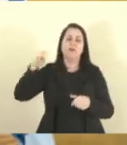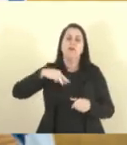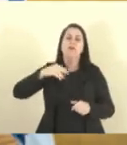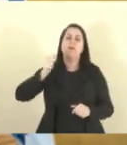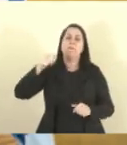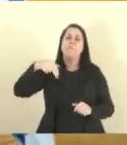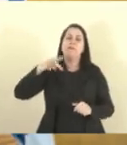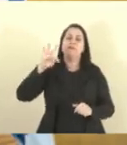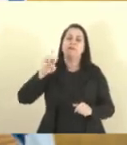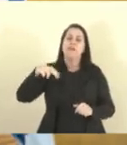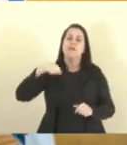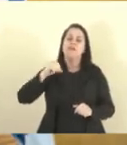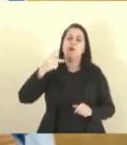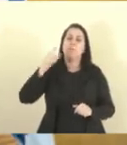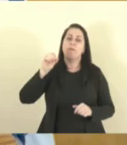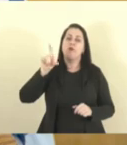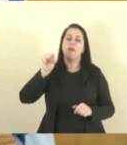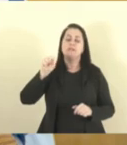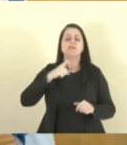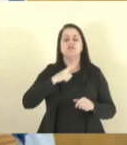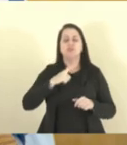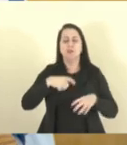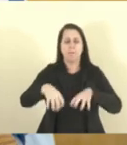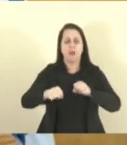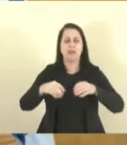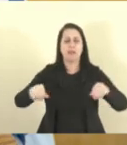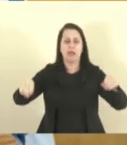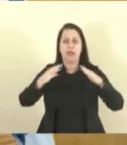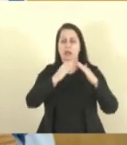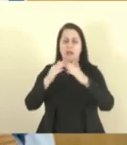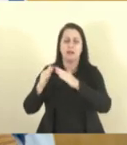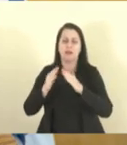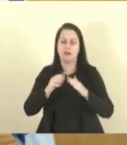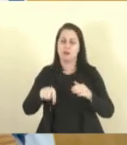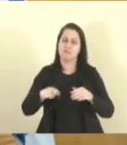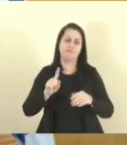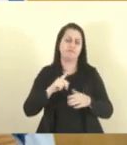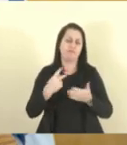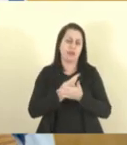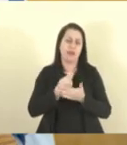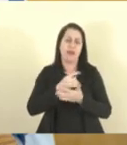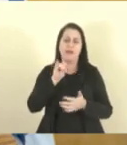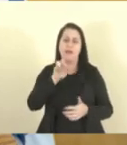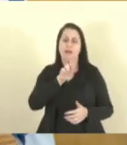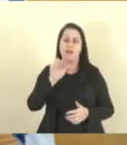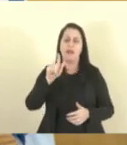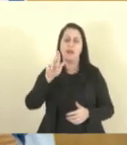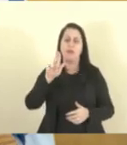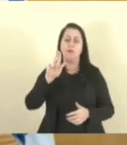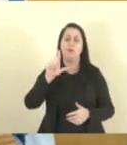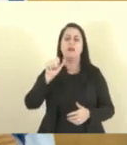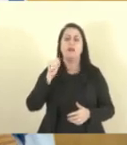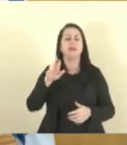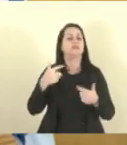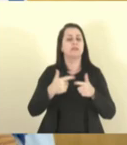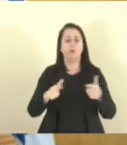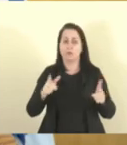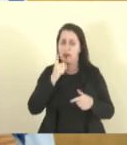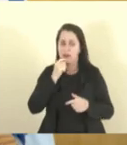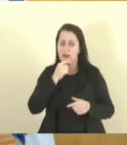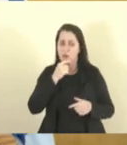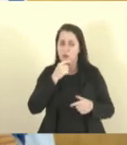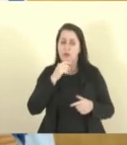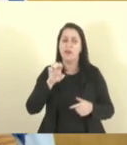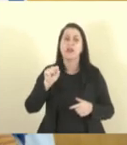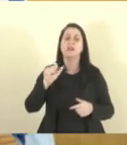debate, um loteamento irregular, não tem ligação de água e esgoto da Cezã e